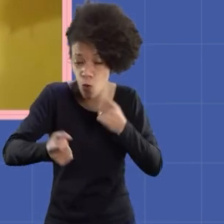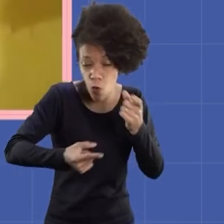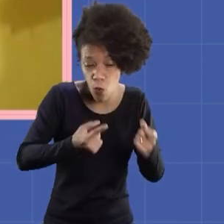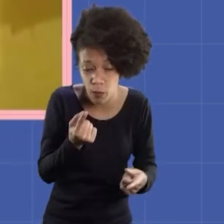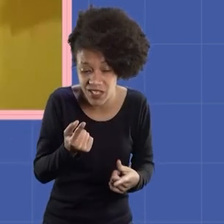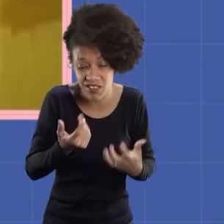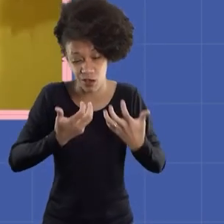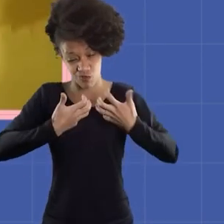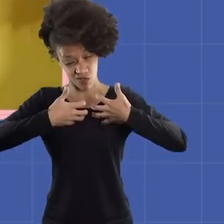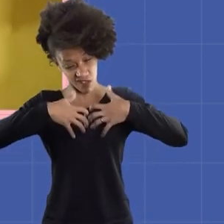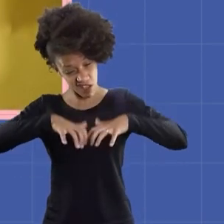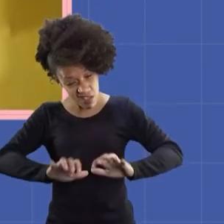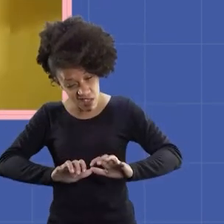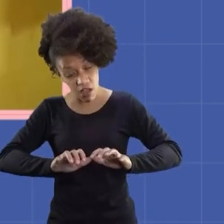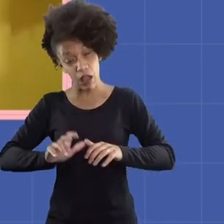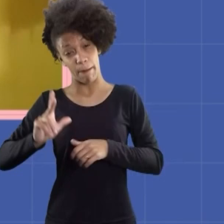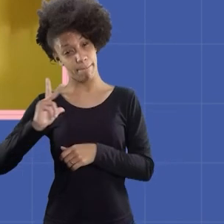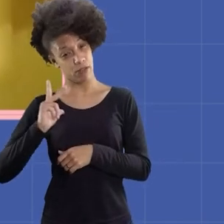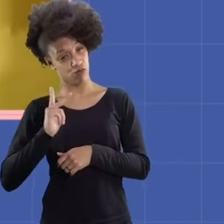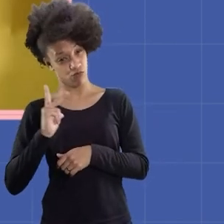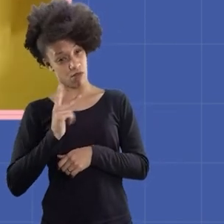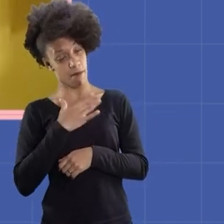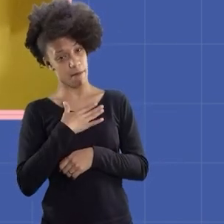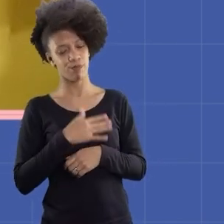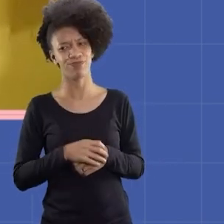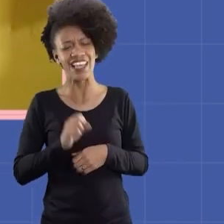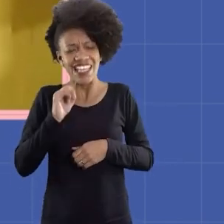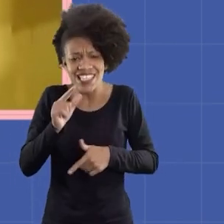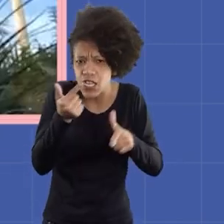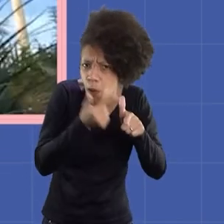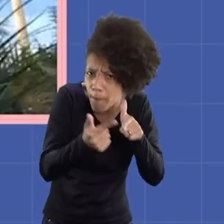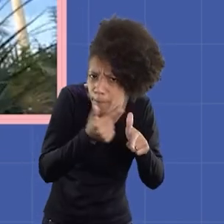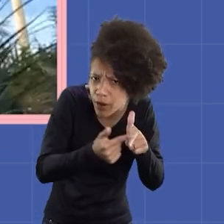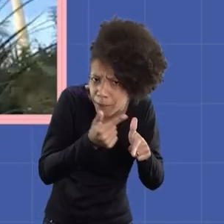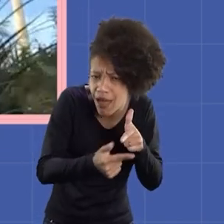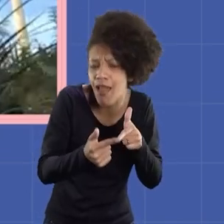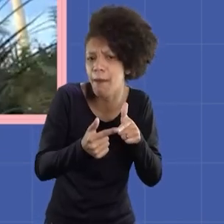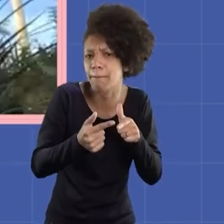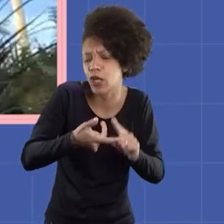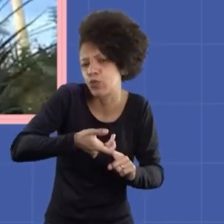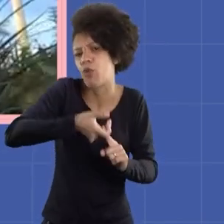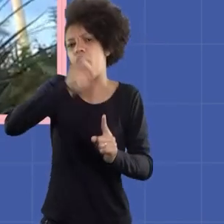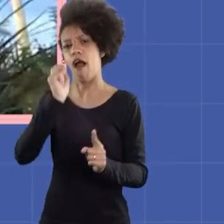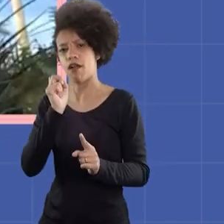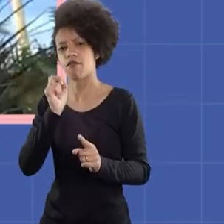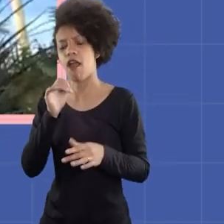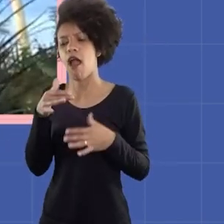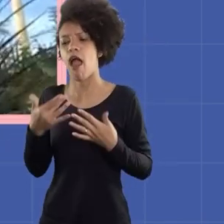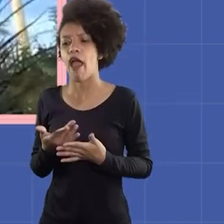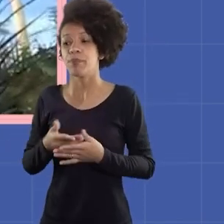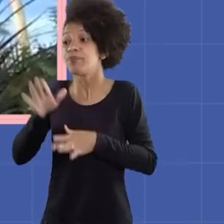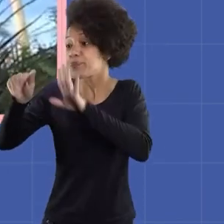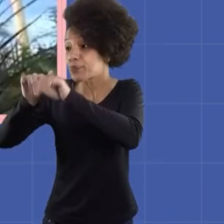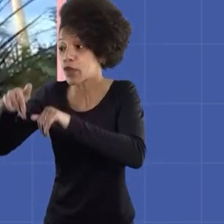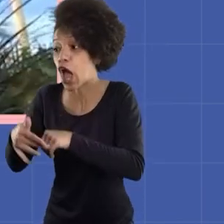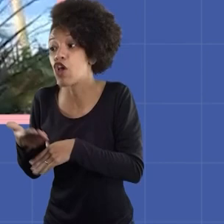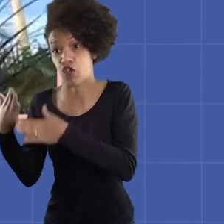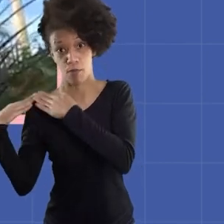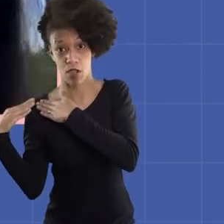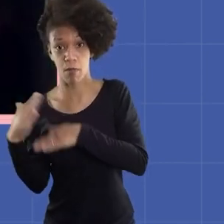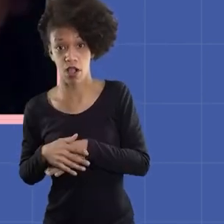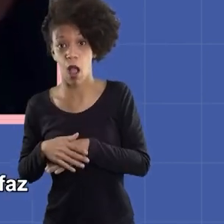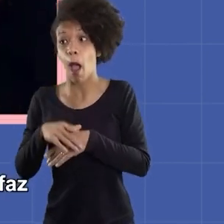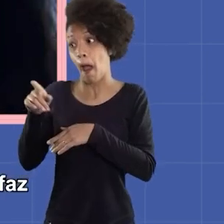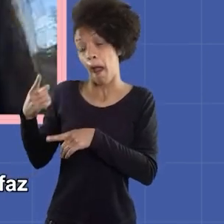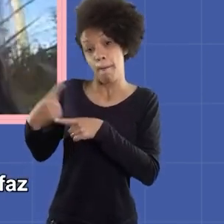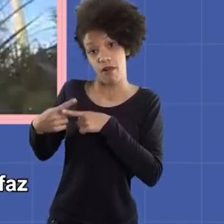pegarem alguma coisa que eu não queria alguma coisa da minha privacidade se for o problema do hacker essas coisas eu costumo chamar